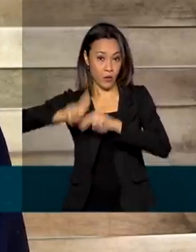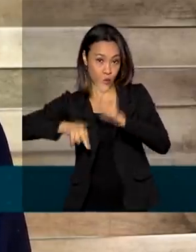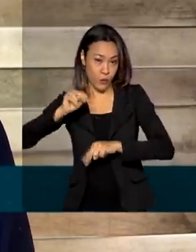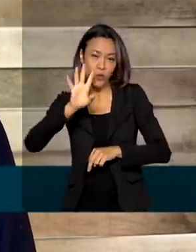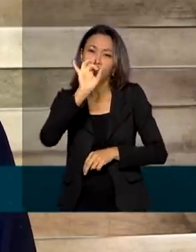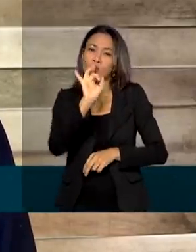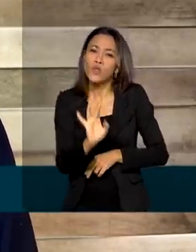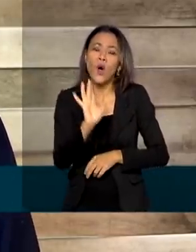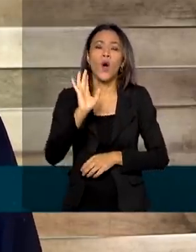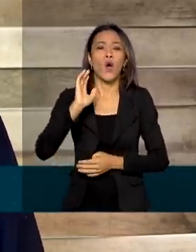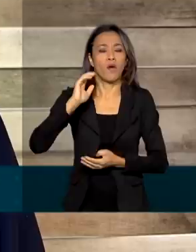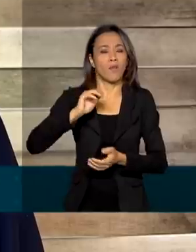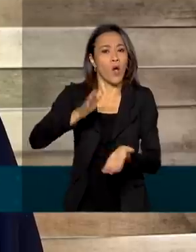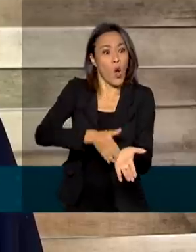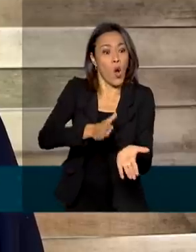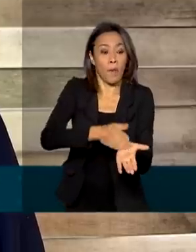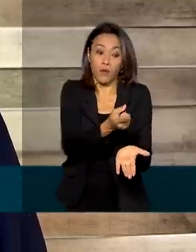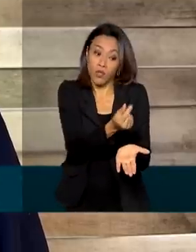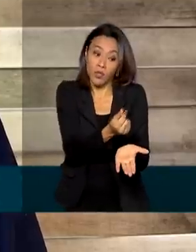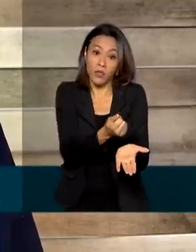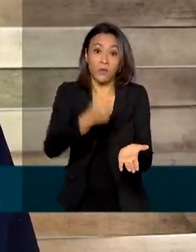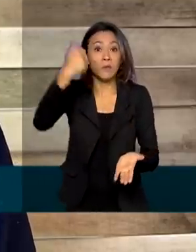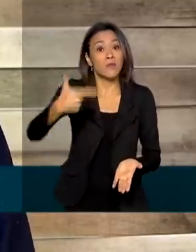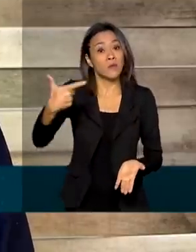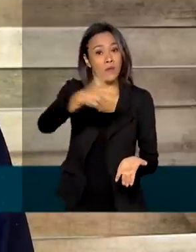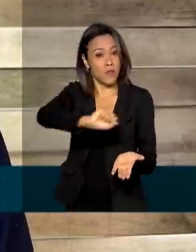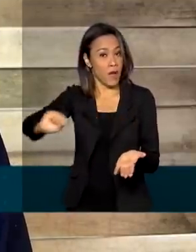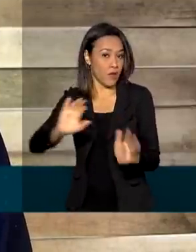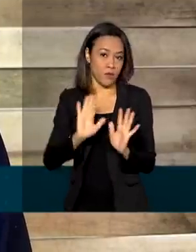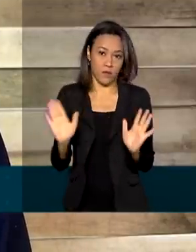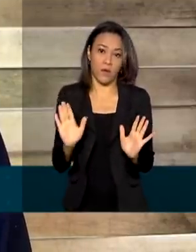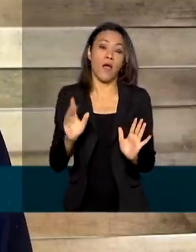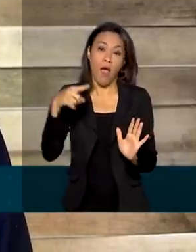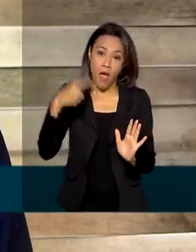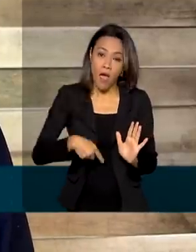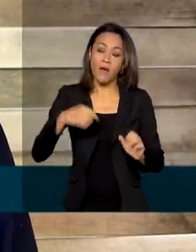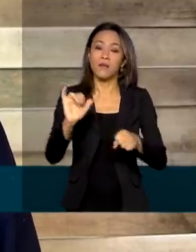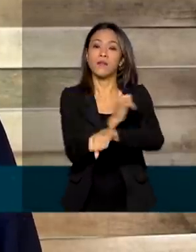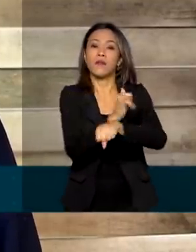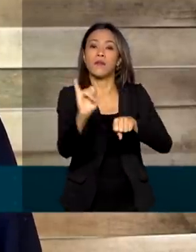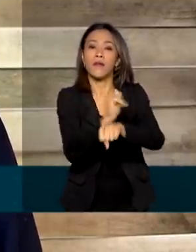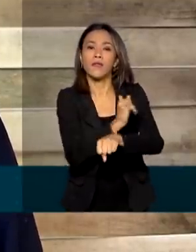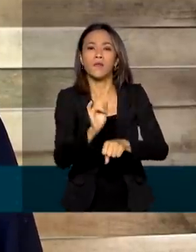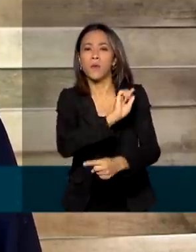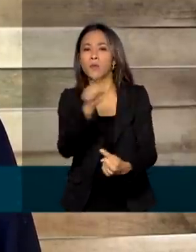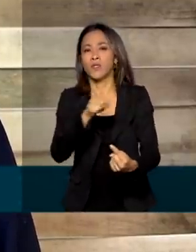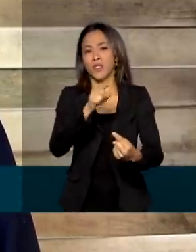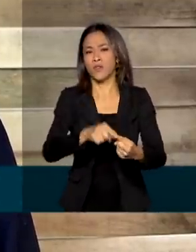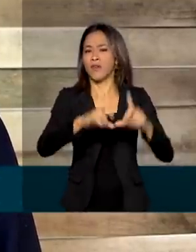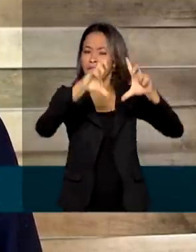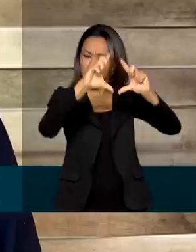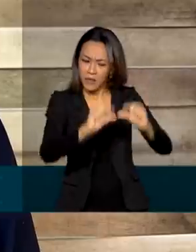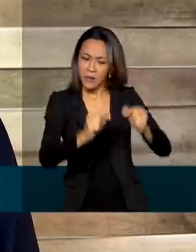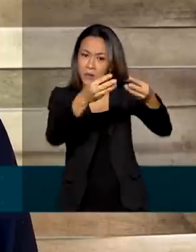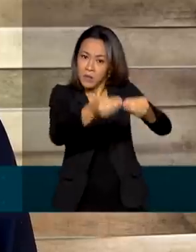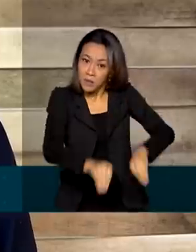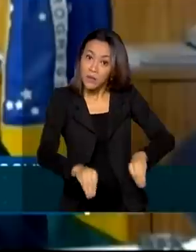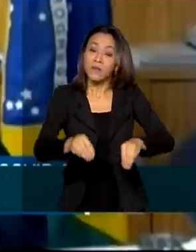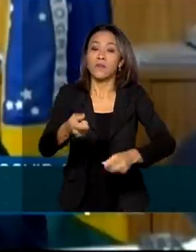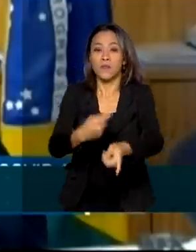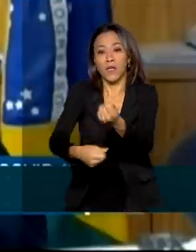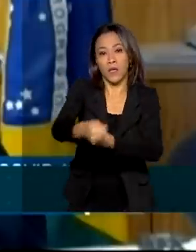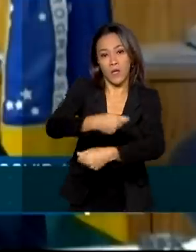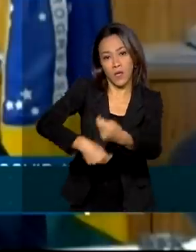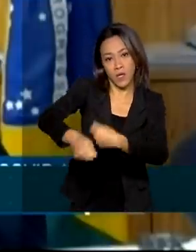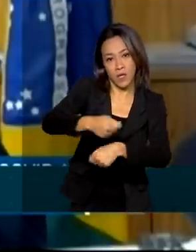apenas no segundo semestre de forma parcelada. As medidas fazem parte do protocolo para minimizar os efeitos da pandemia na economia.